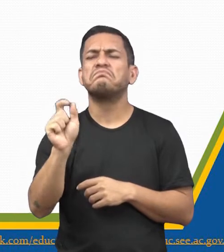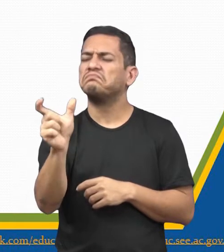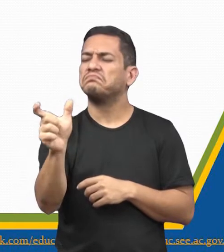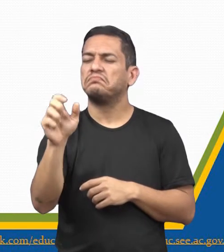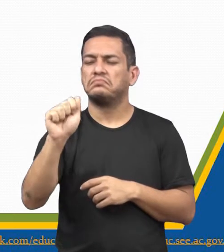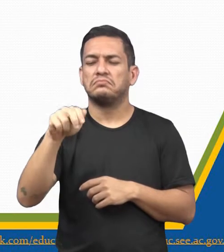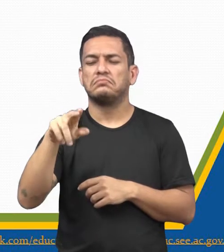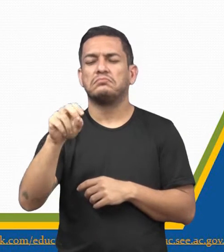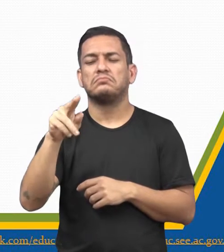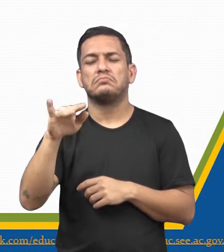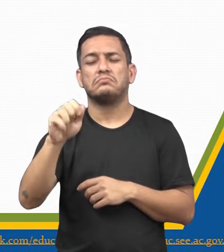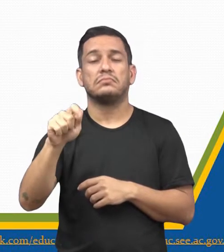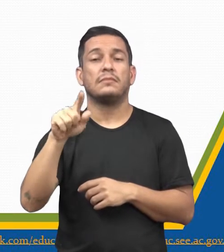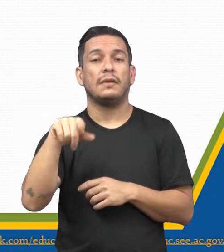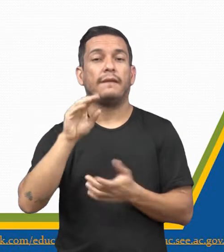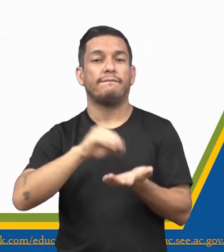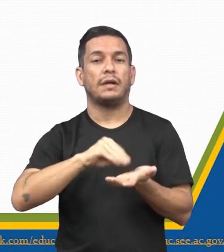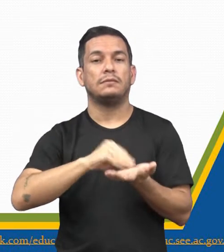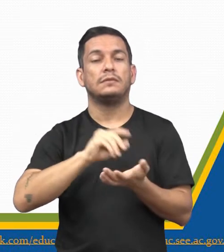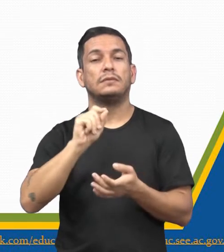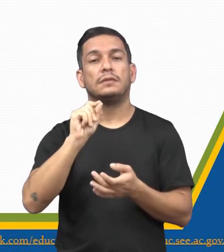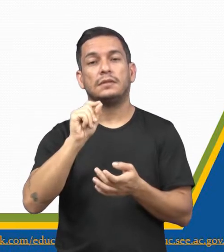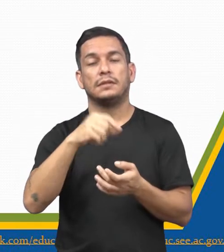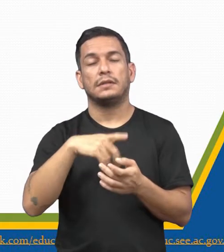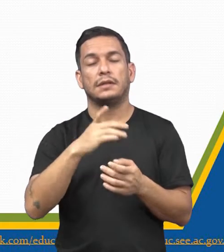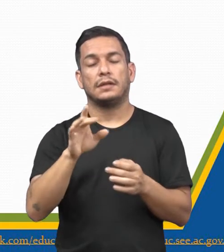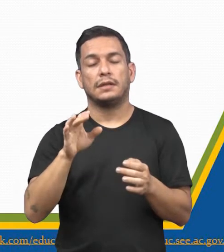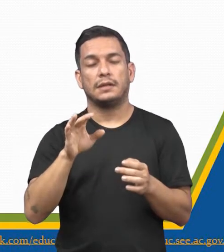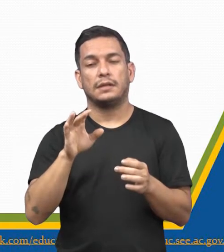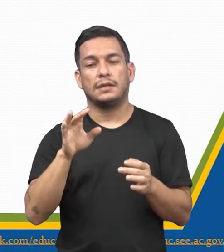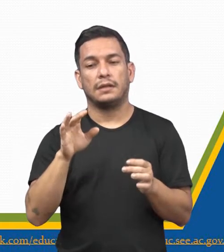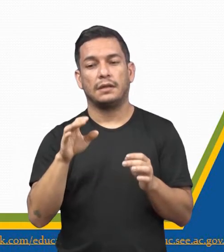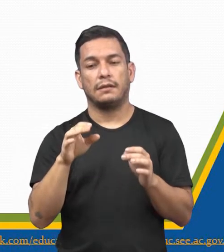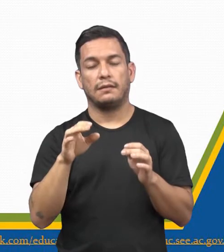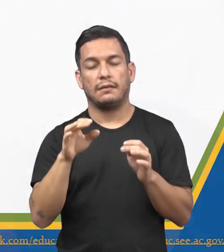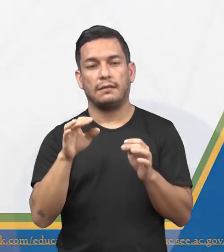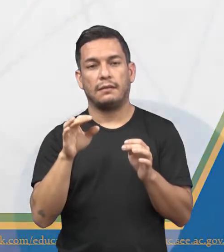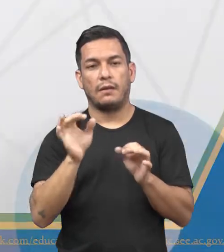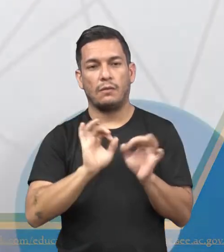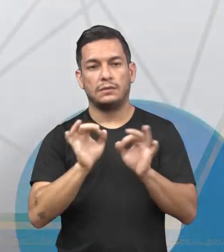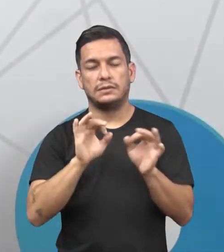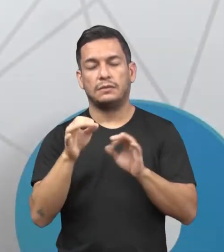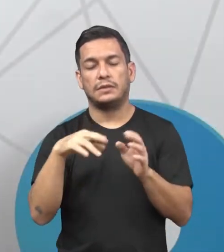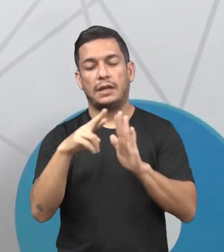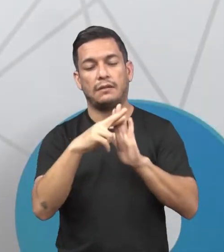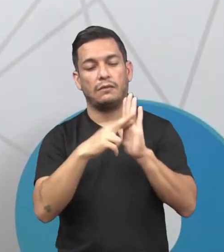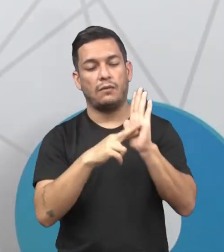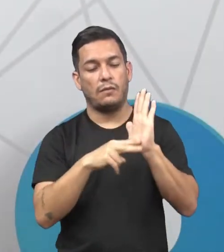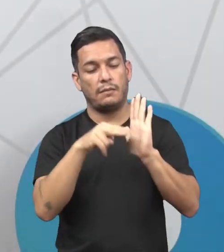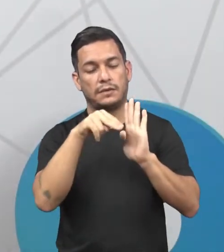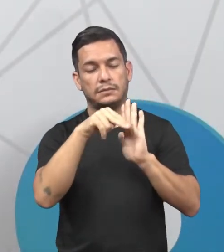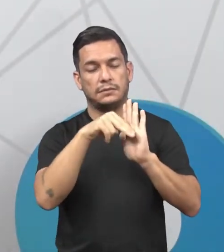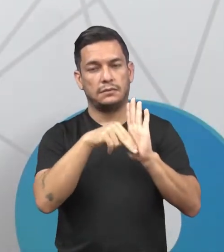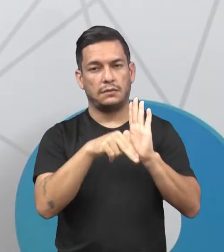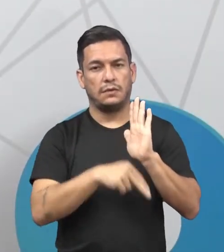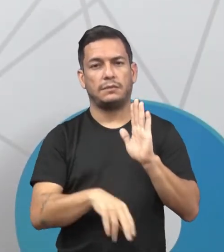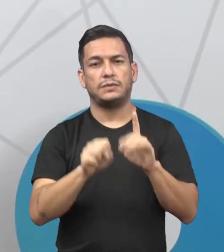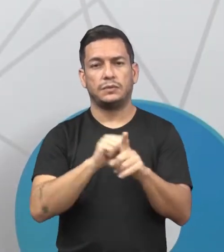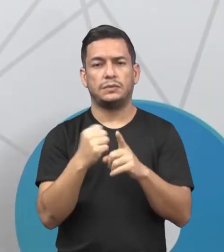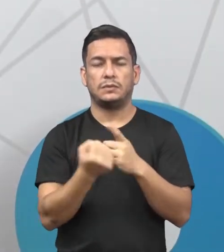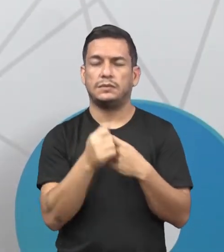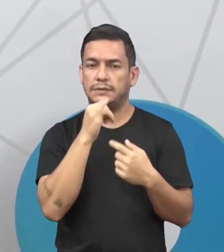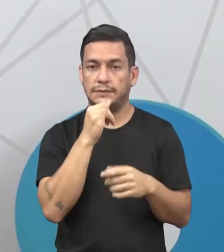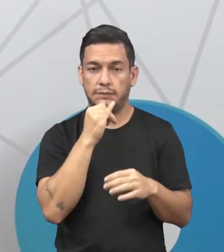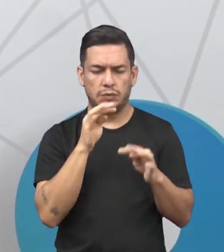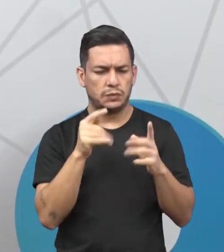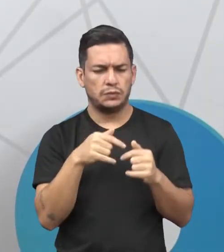Anomia? É a ausência de desintegração das normas sociais. Como assim? Tudo o que é